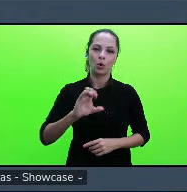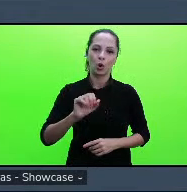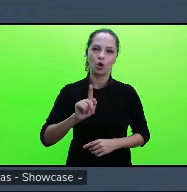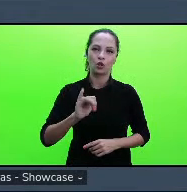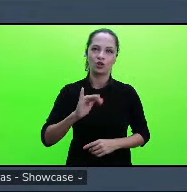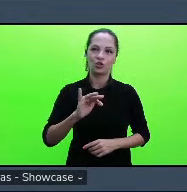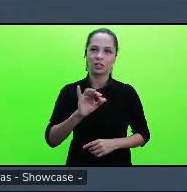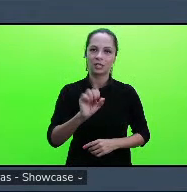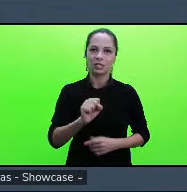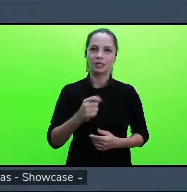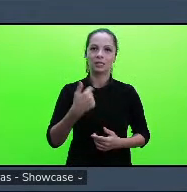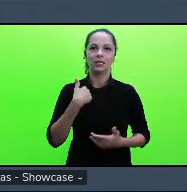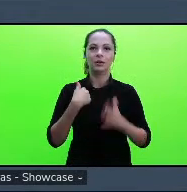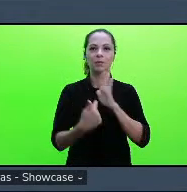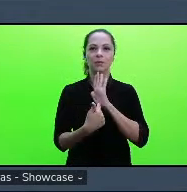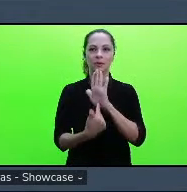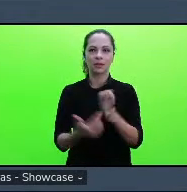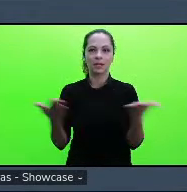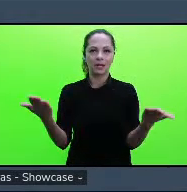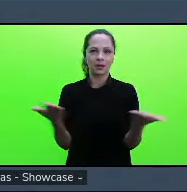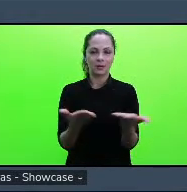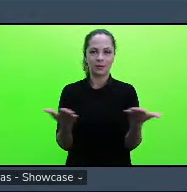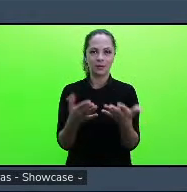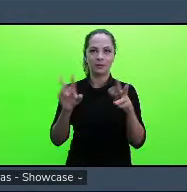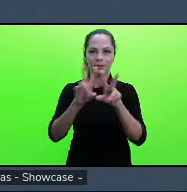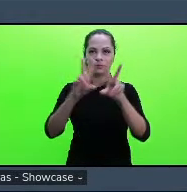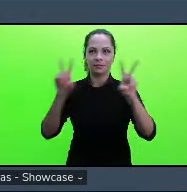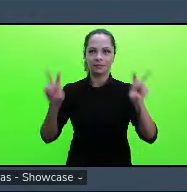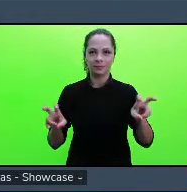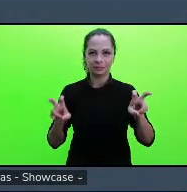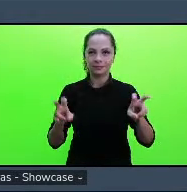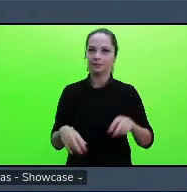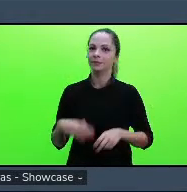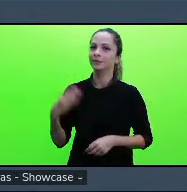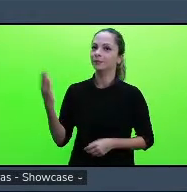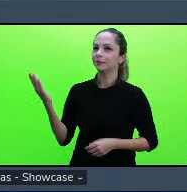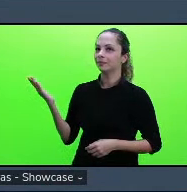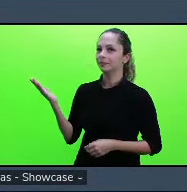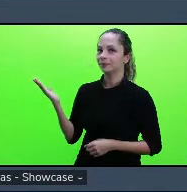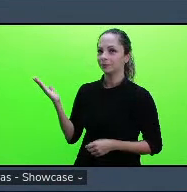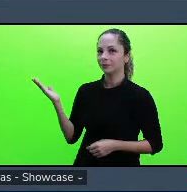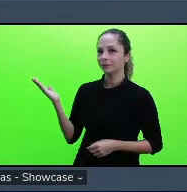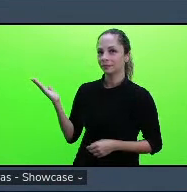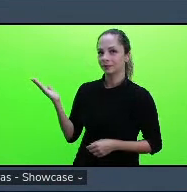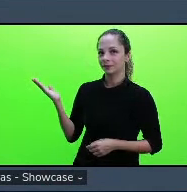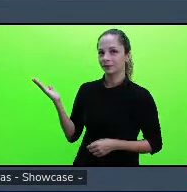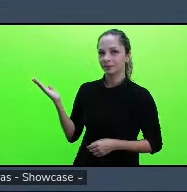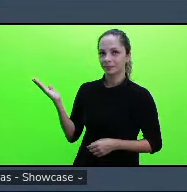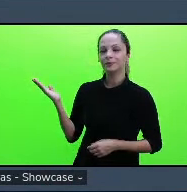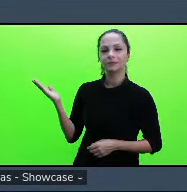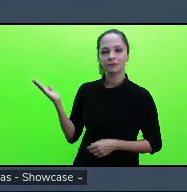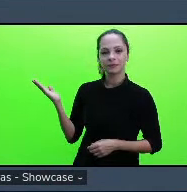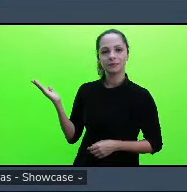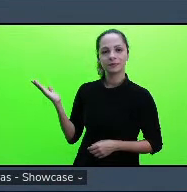intitulado levantamento dos grupos teatrais nos institutos federais brasileiros